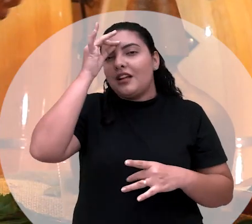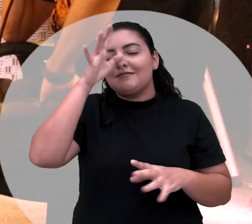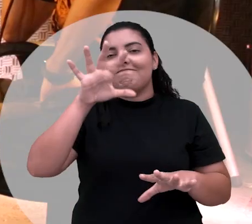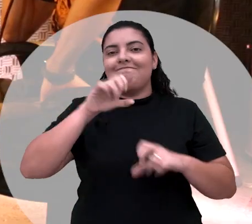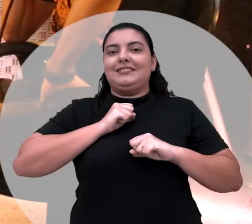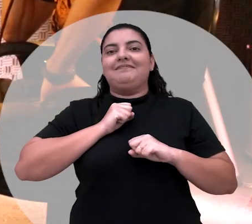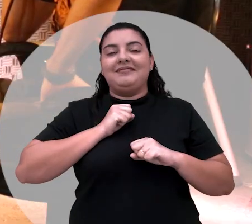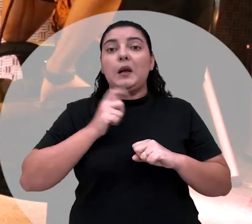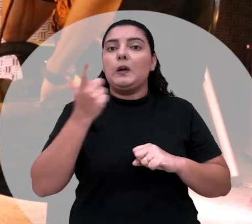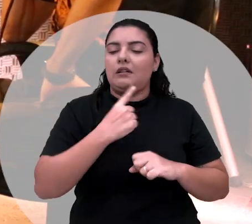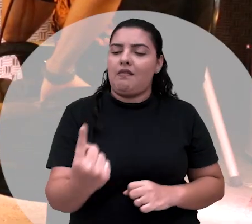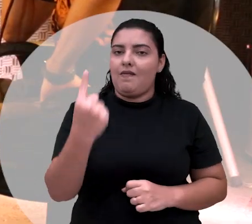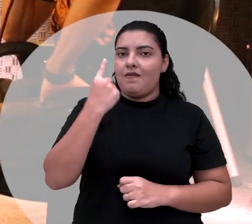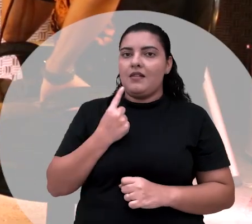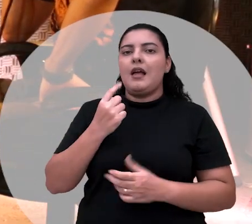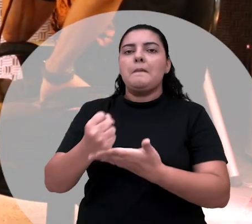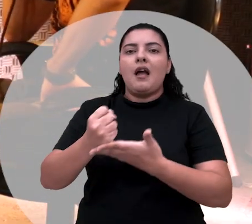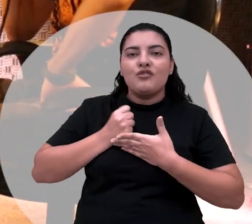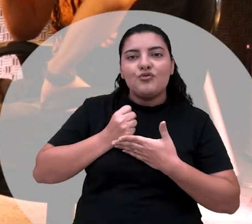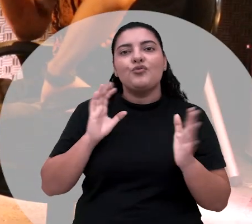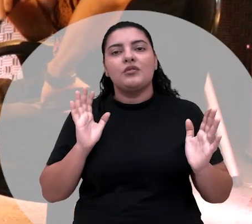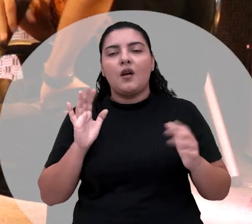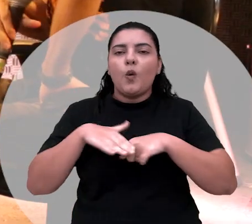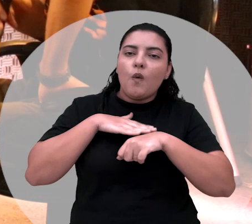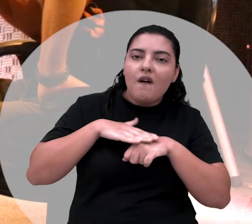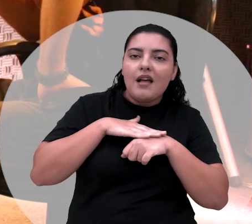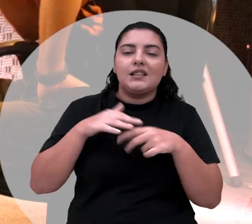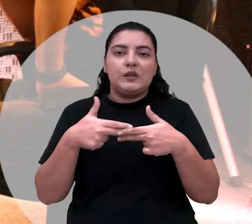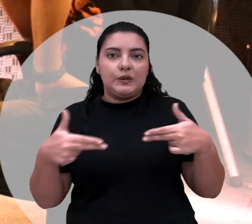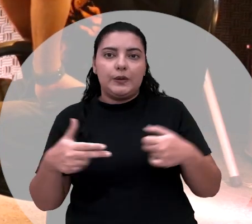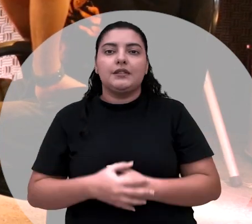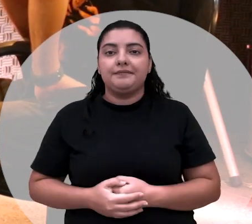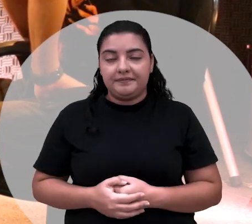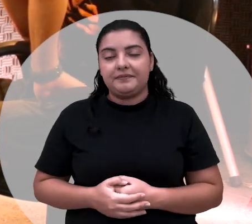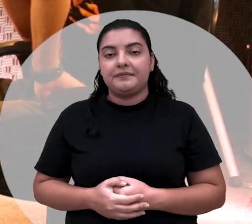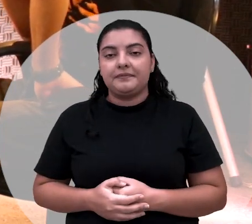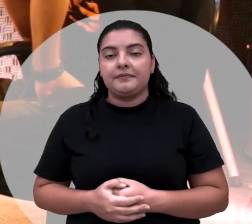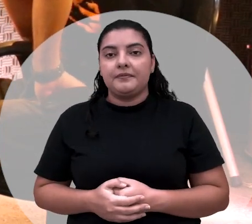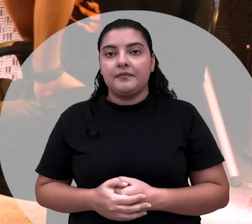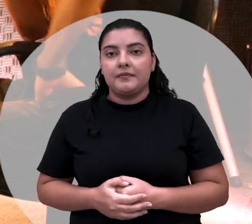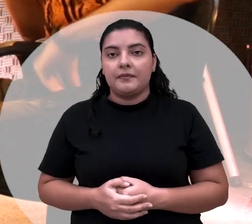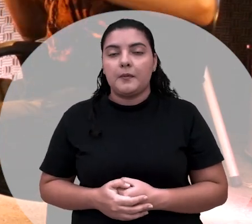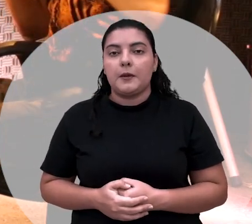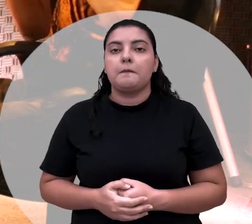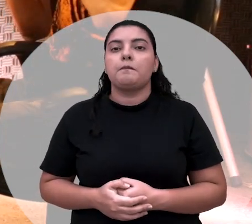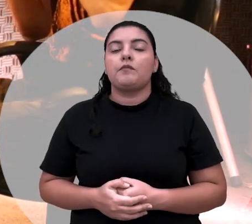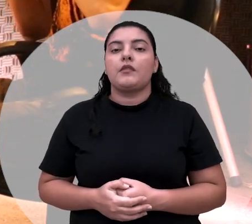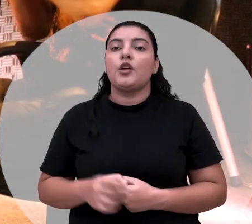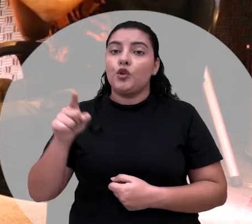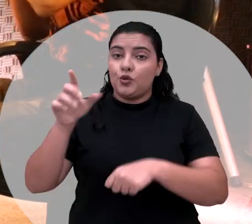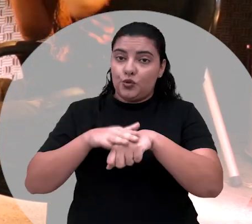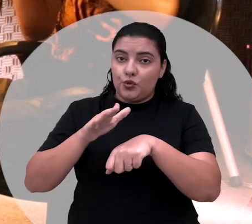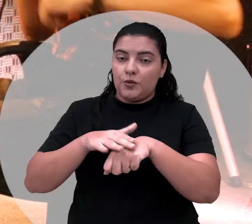ela vai vir até você e lhe socorrer, lhe auxiliar e conversar com você. Sim. Pois, mãe, já que a